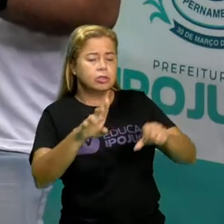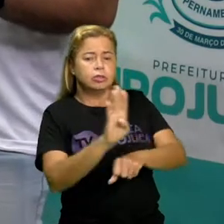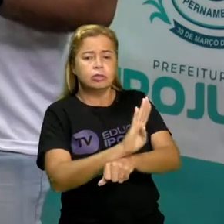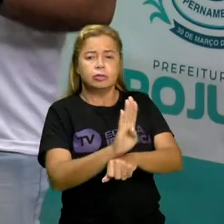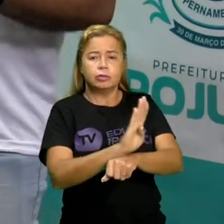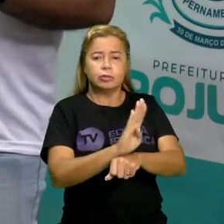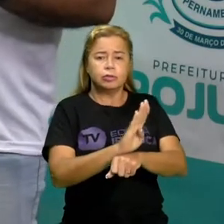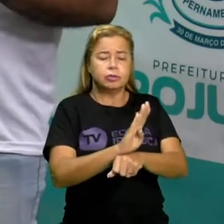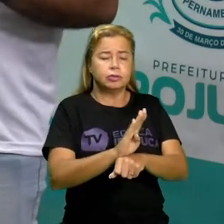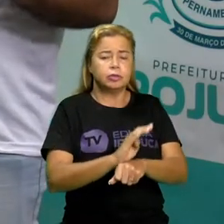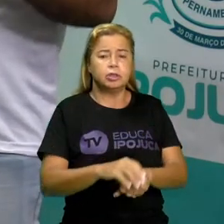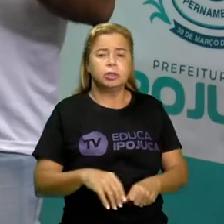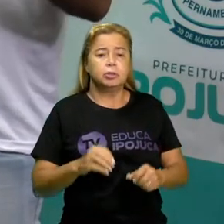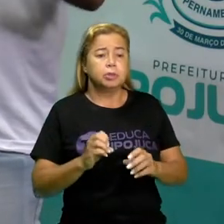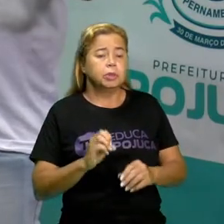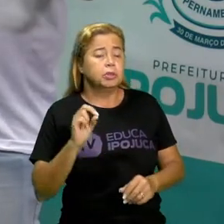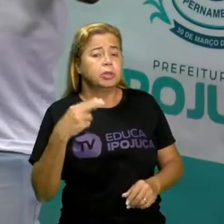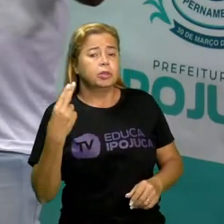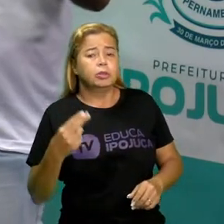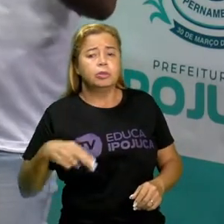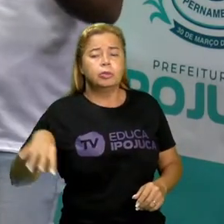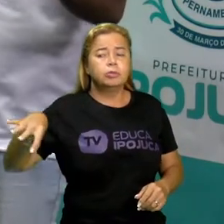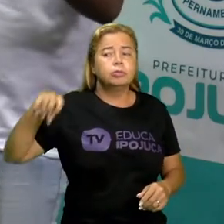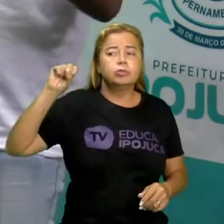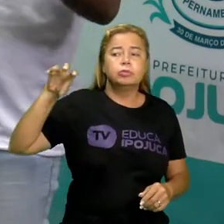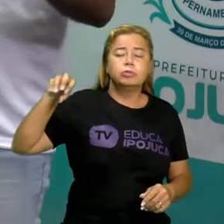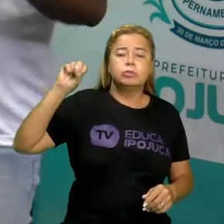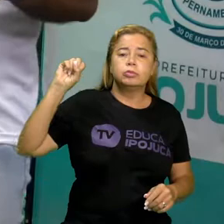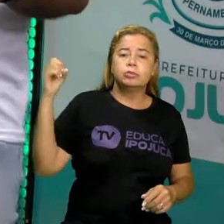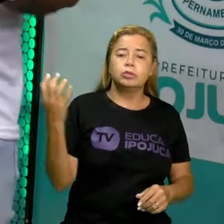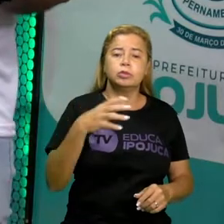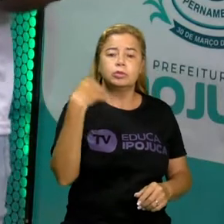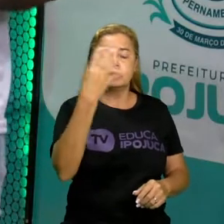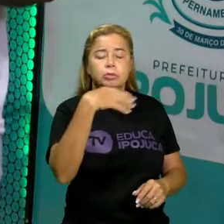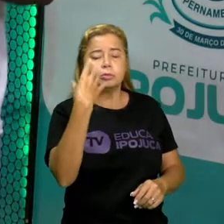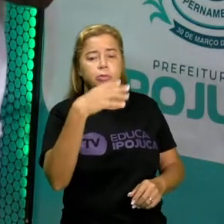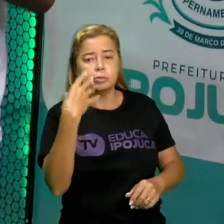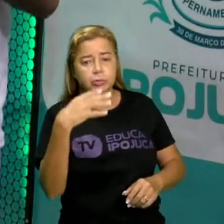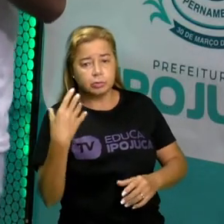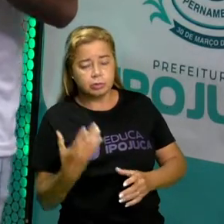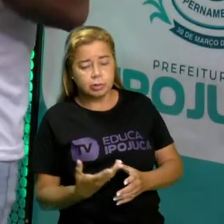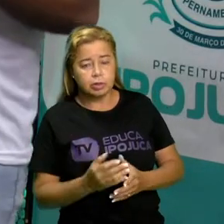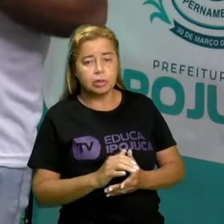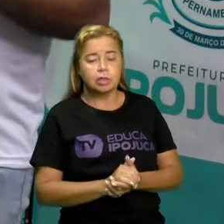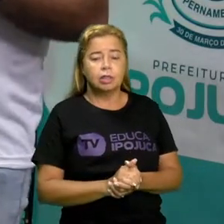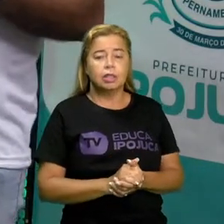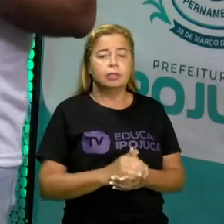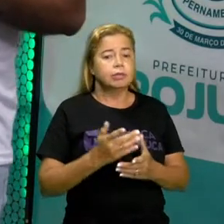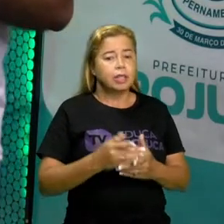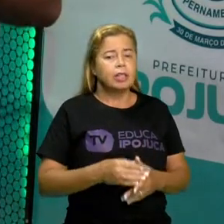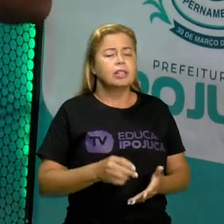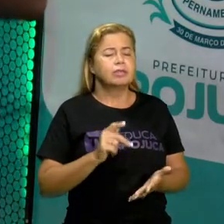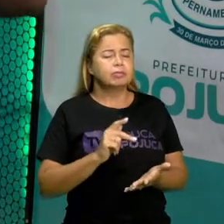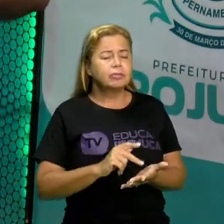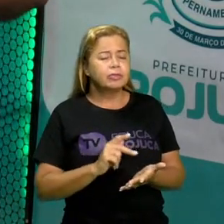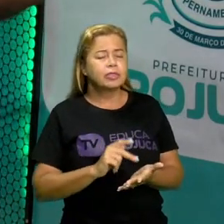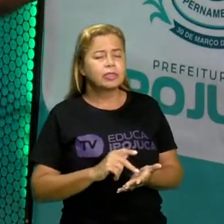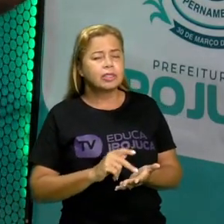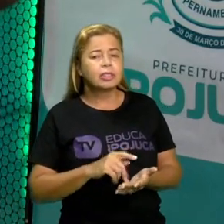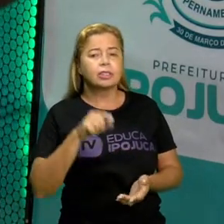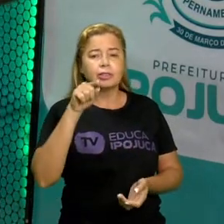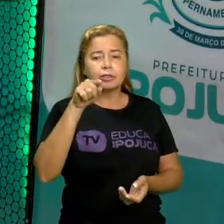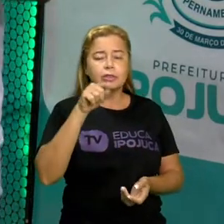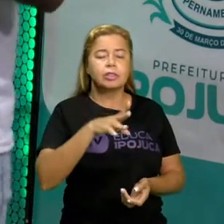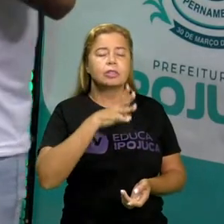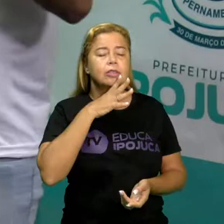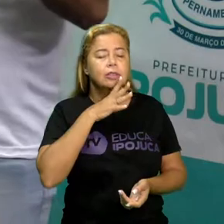ouvindo uma música em inglês, assistindo um anime, que eu sei que vocês gostam muito, com certeza vocês já devem ter visto alguma dessas